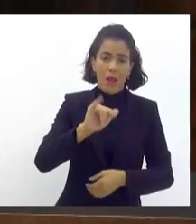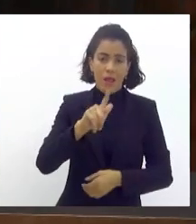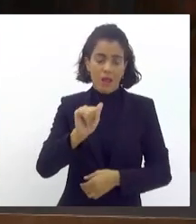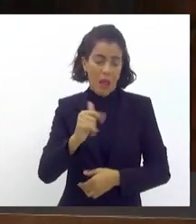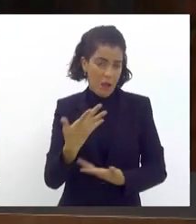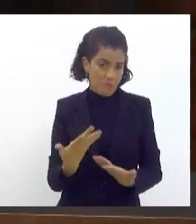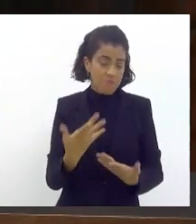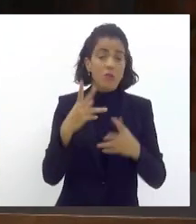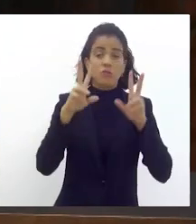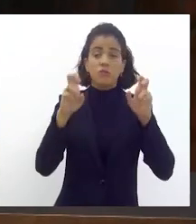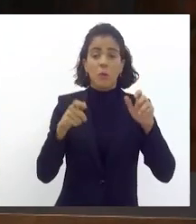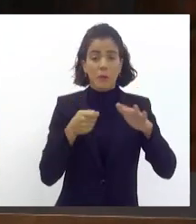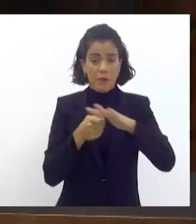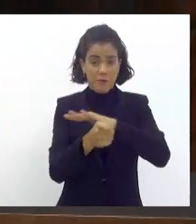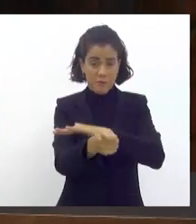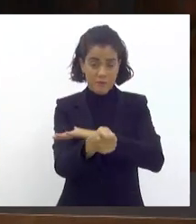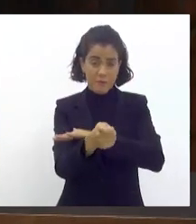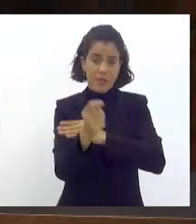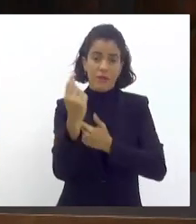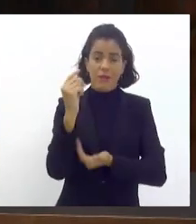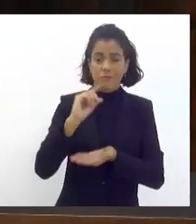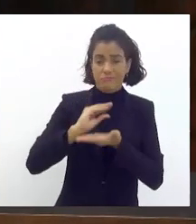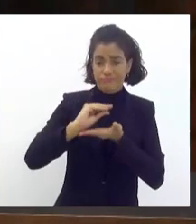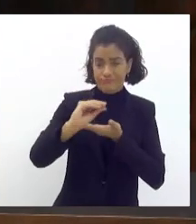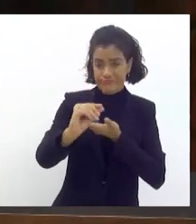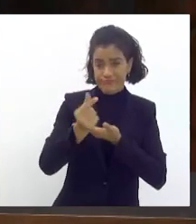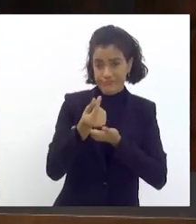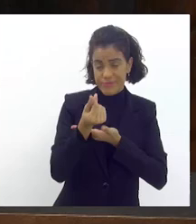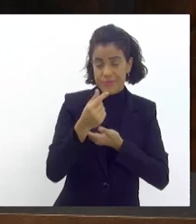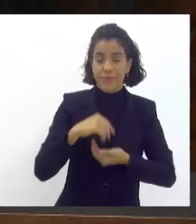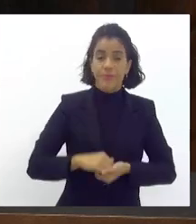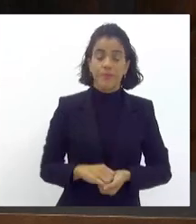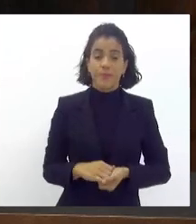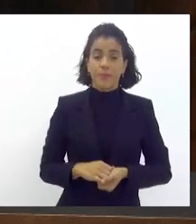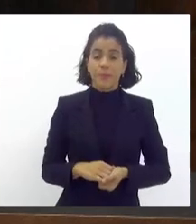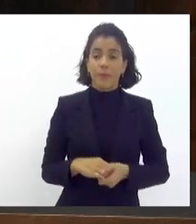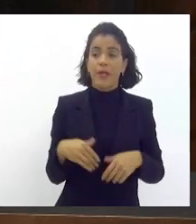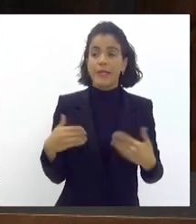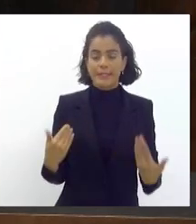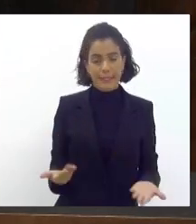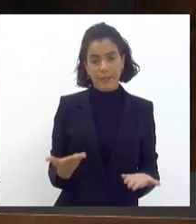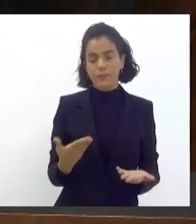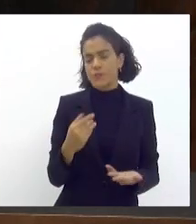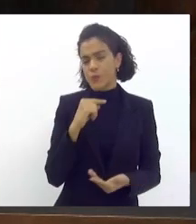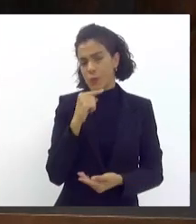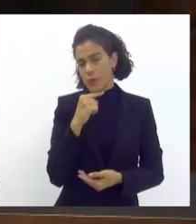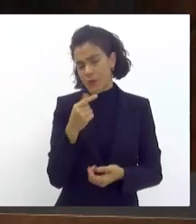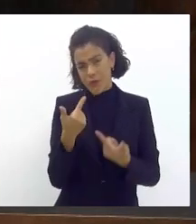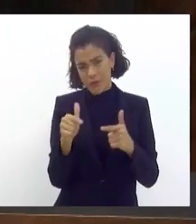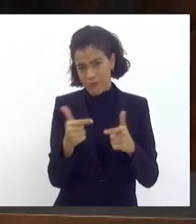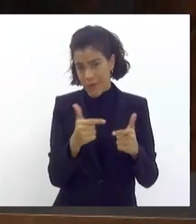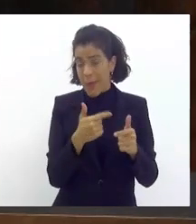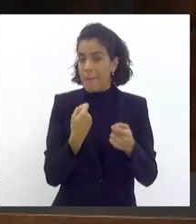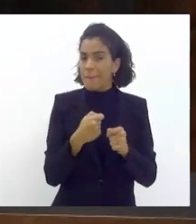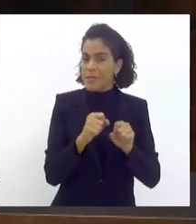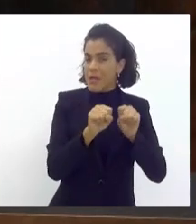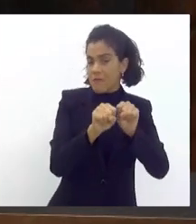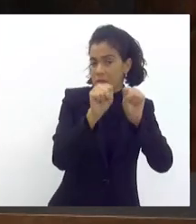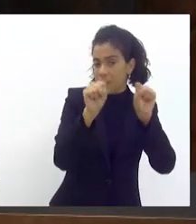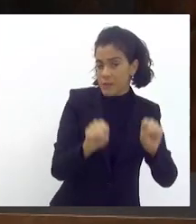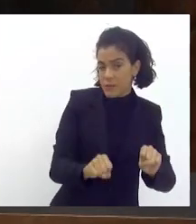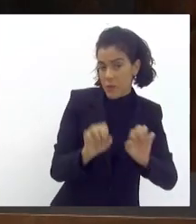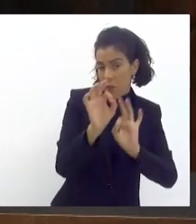diz respeito ao financiamento do carnaval. Isso, sem dúvida nenhuma, precisava de uma sistematização.